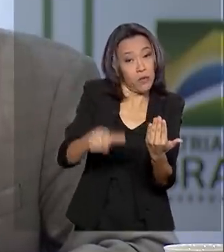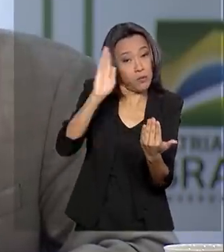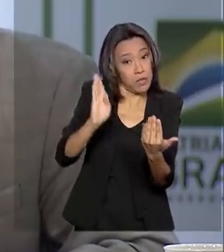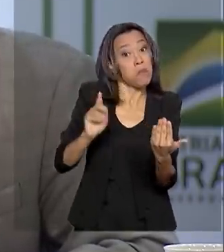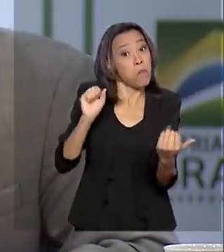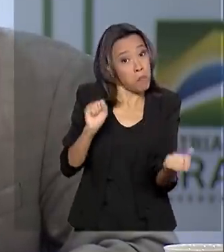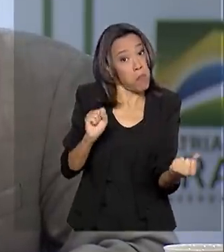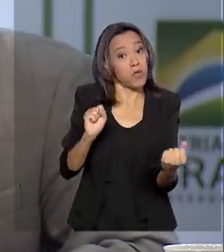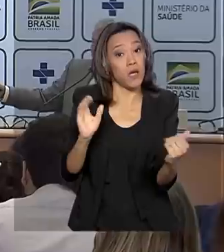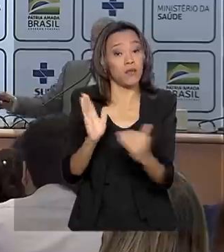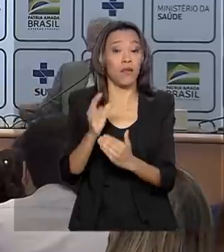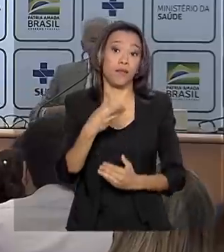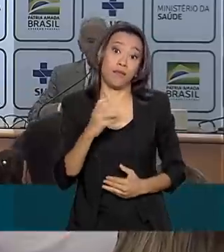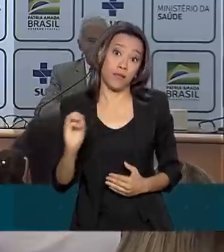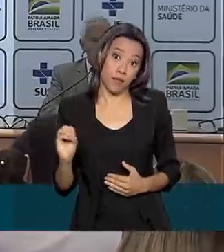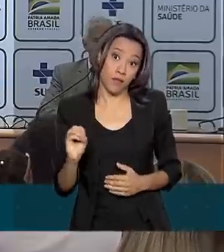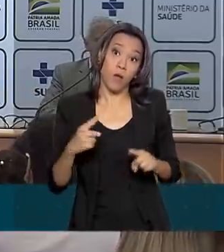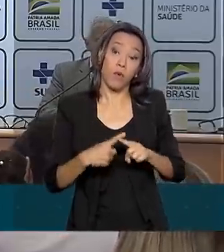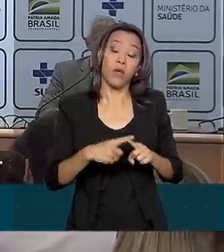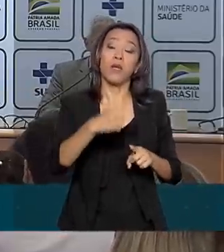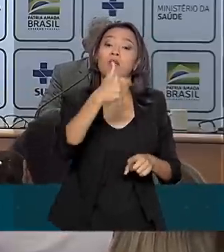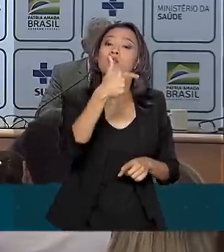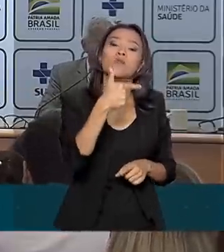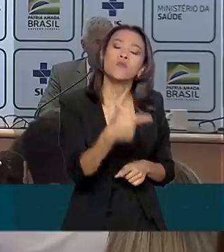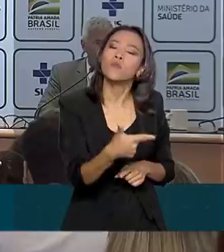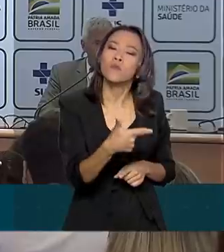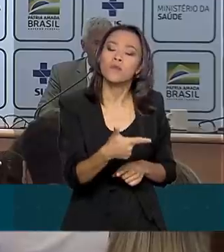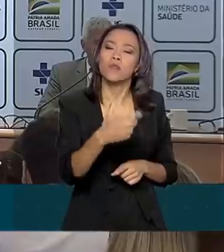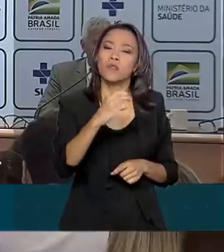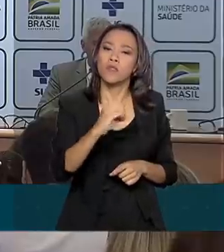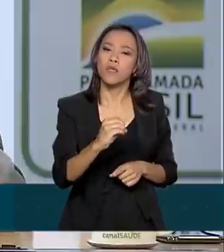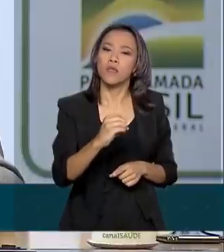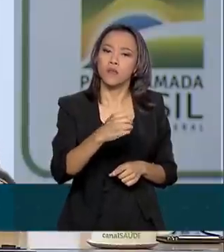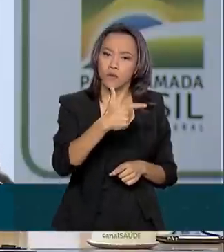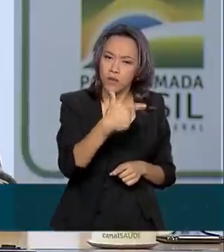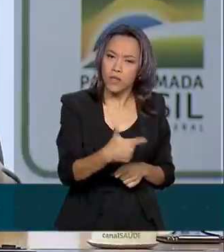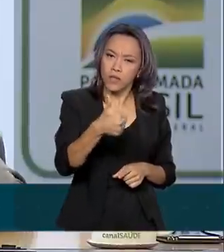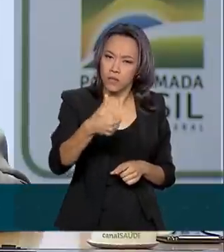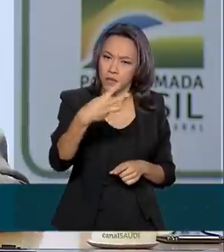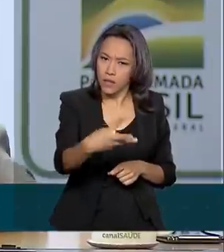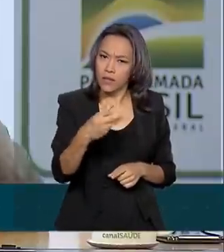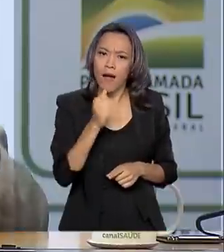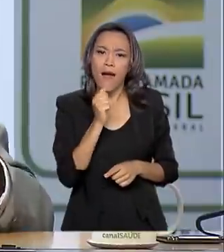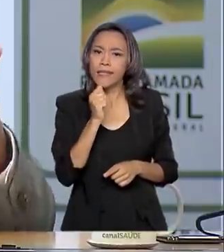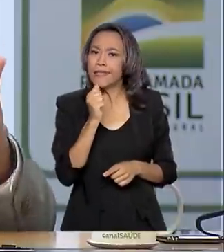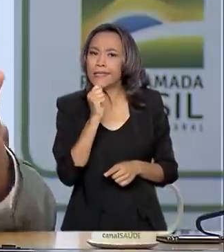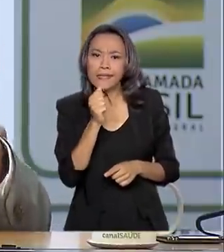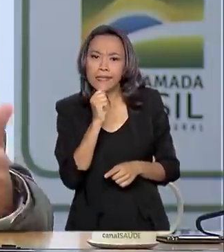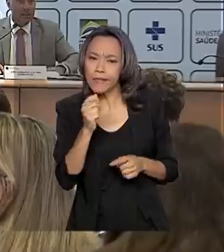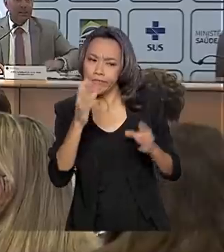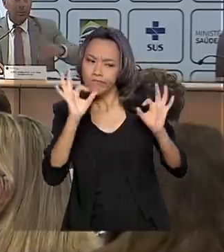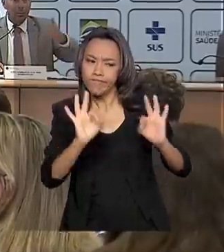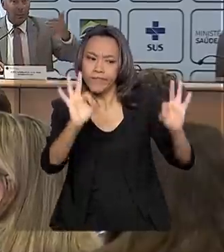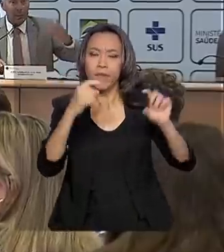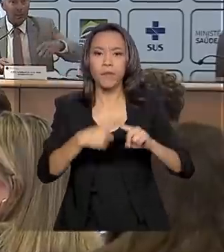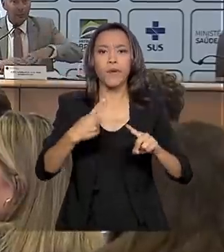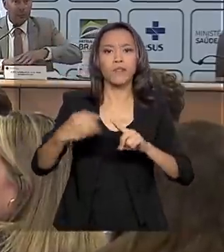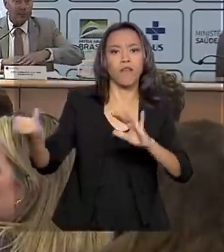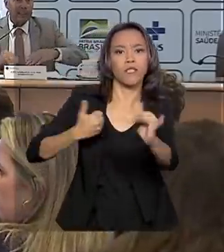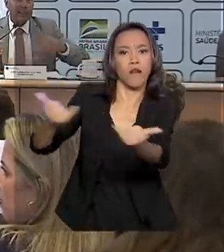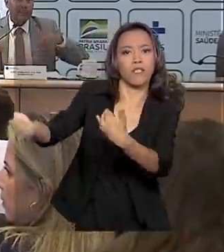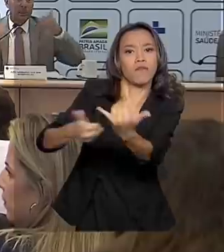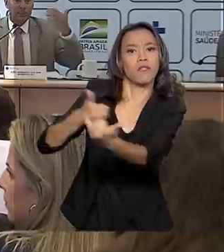Isso porque 213 notificações ainda não foram verificadas devido ao grande volume de novos avisos das